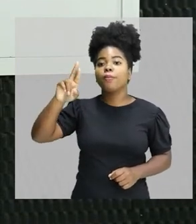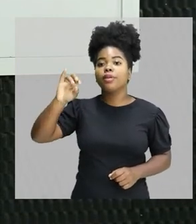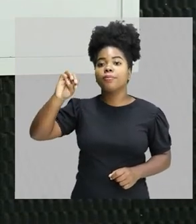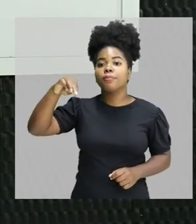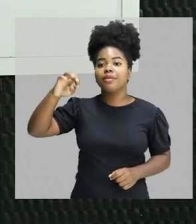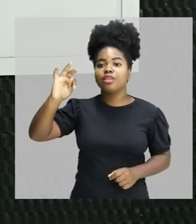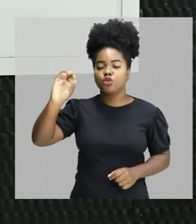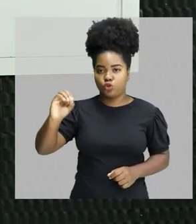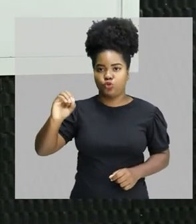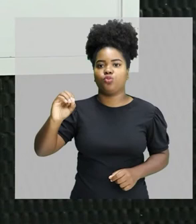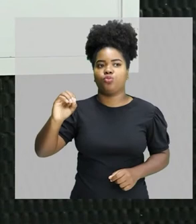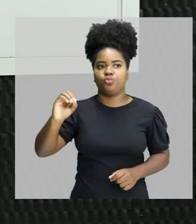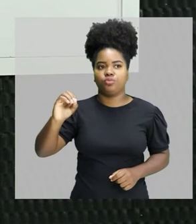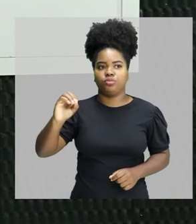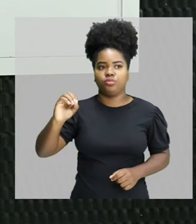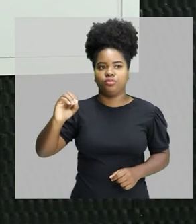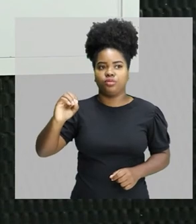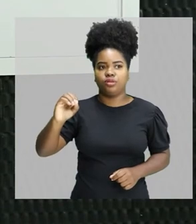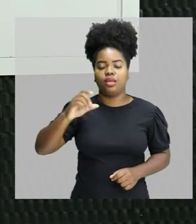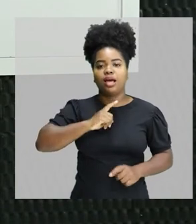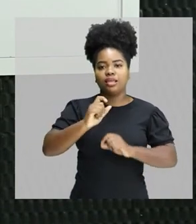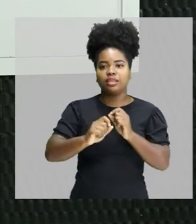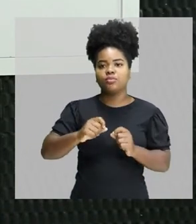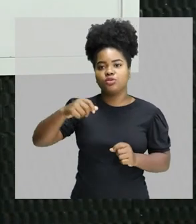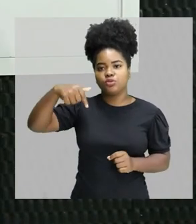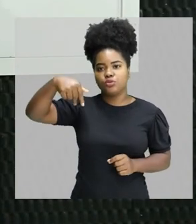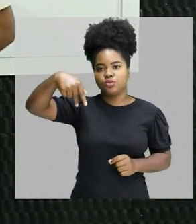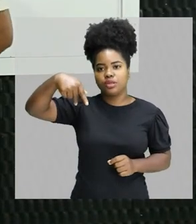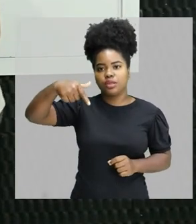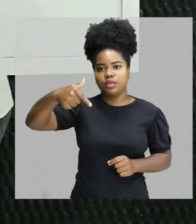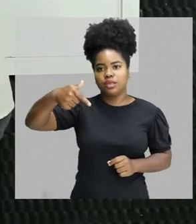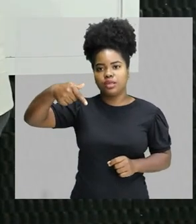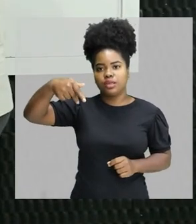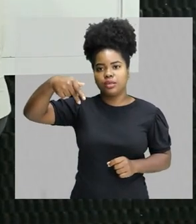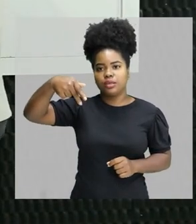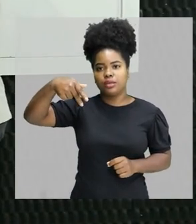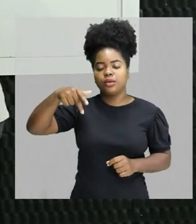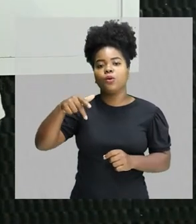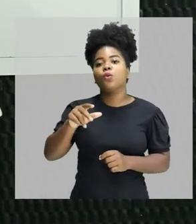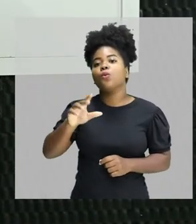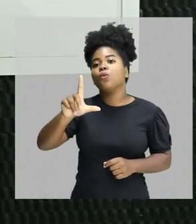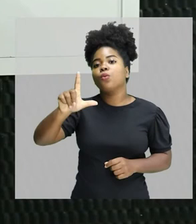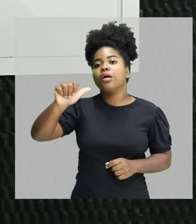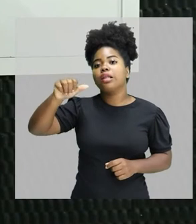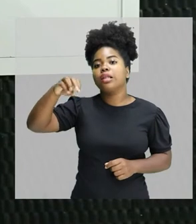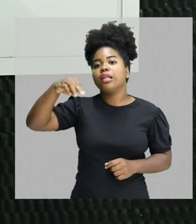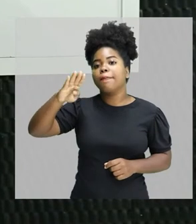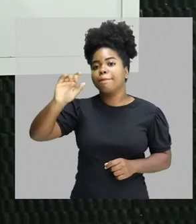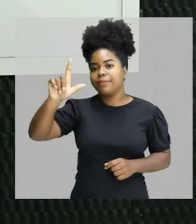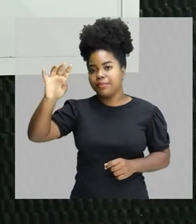Certo? Pelo período. Então, vamos falar aqui quem é quem. O período é o tempo.